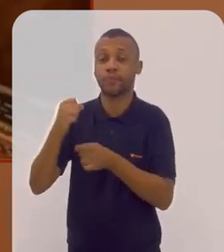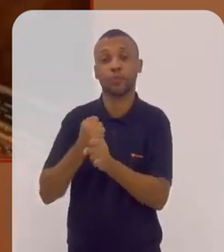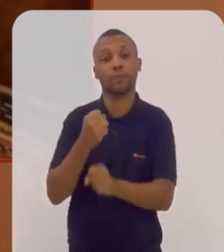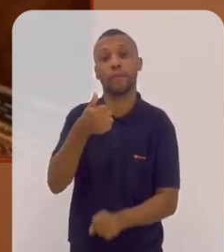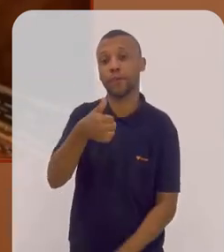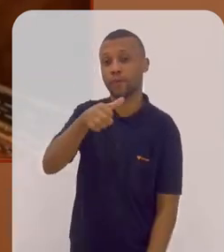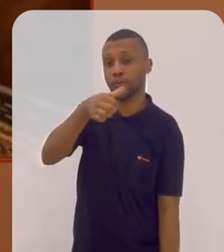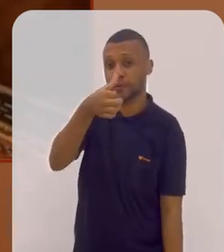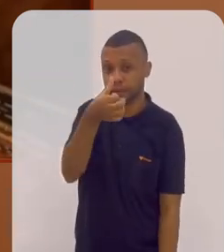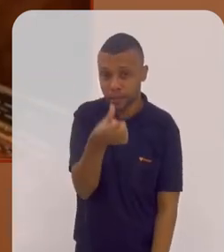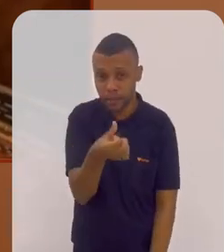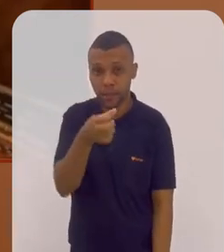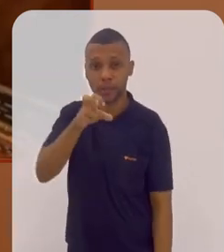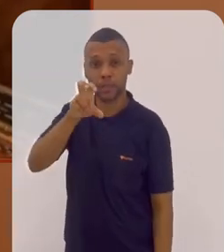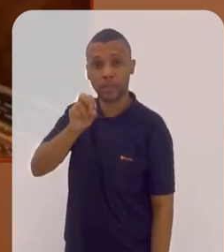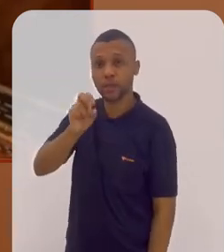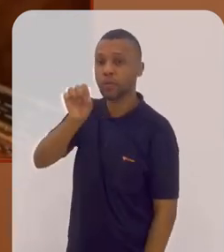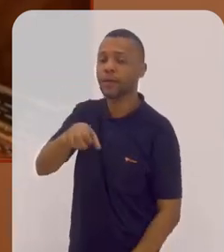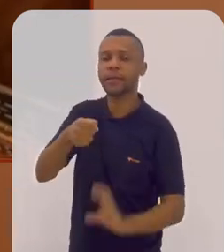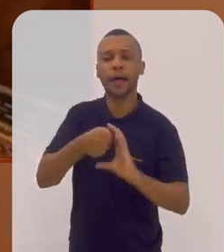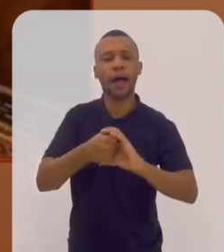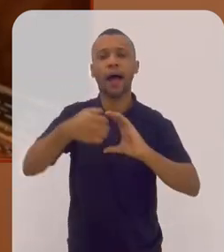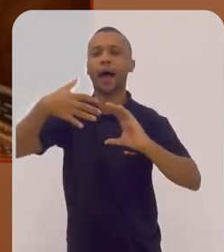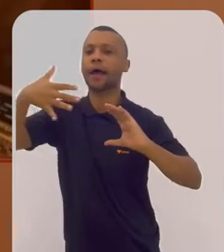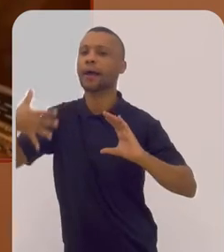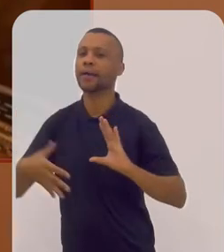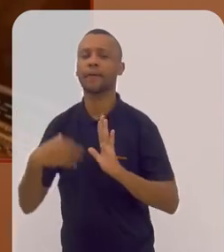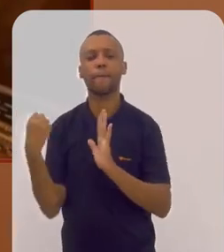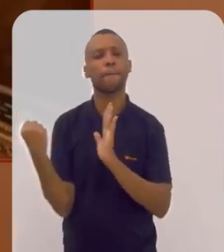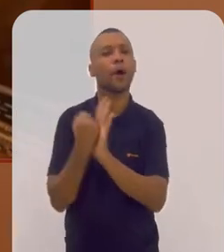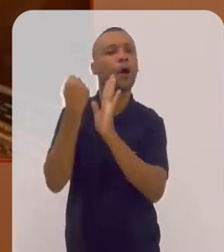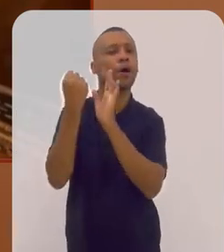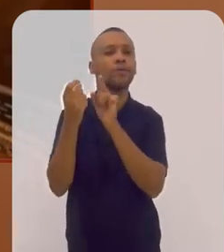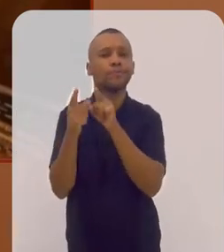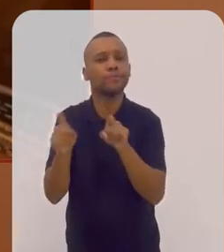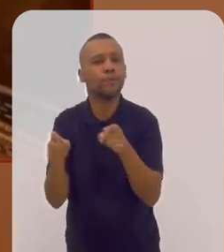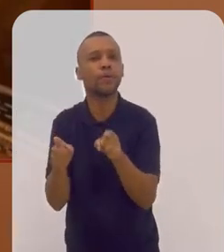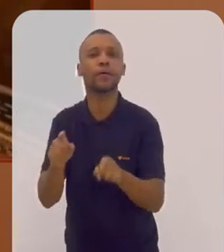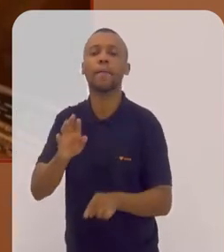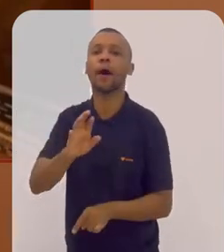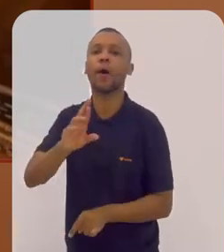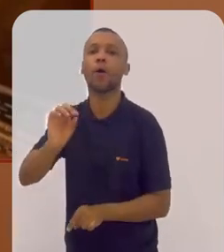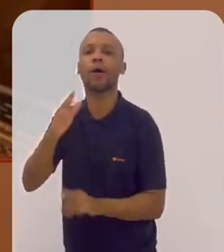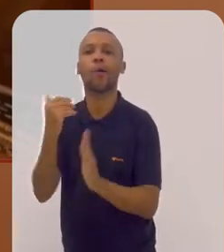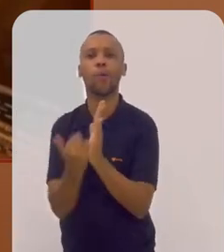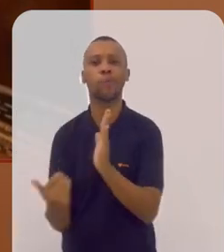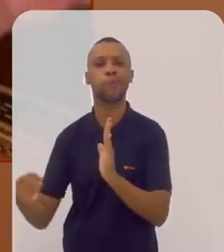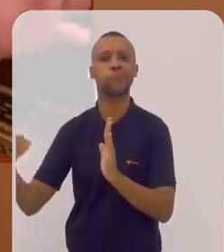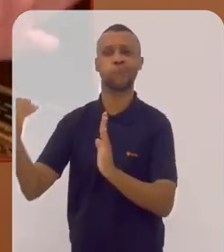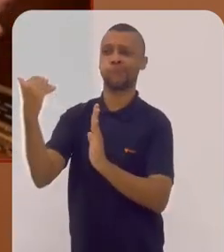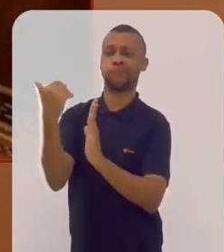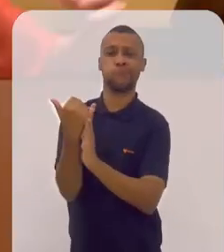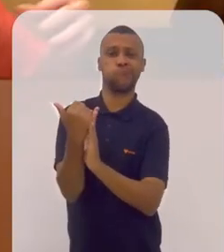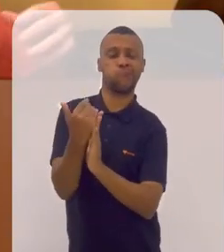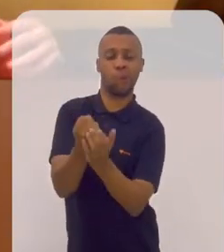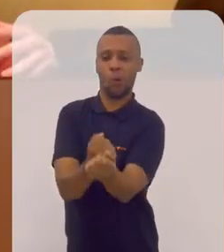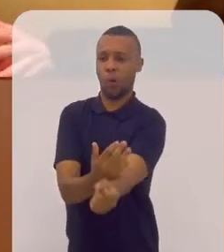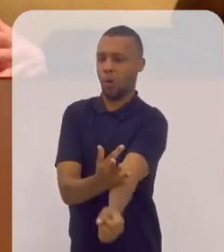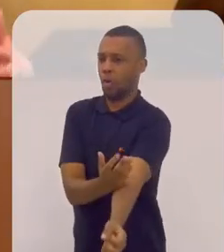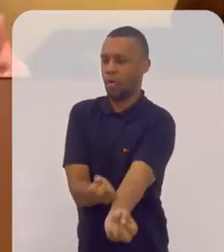1650. O que caracteriza a música barroca? Como na pérola barroca, o exagero,